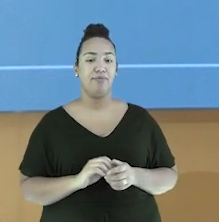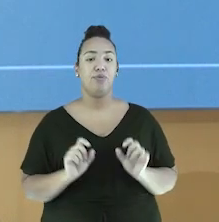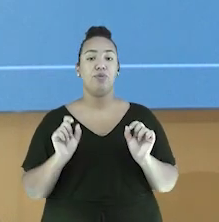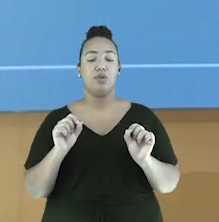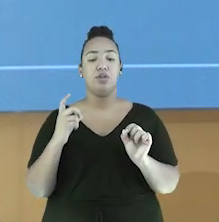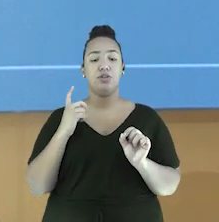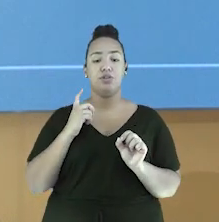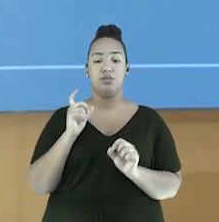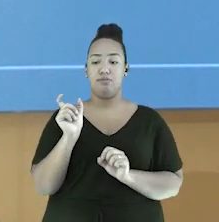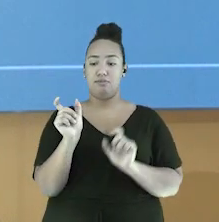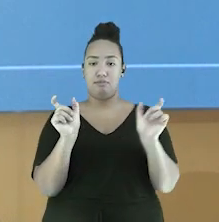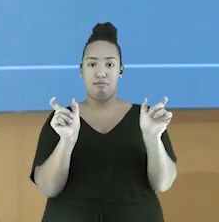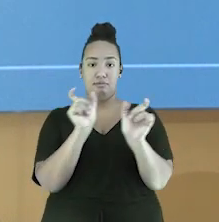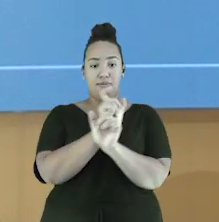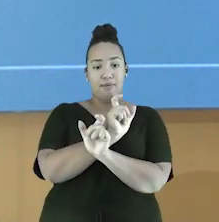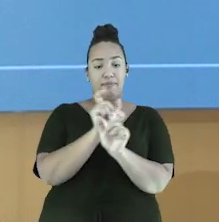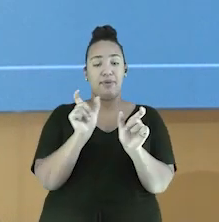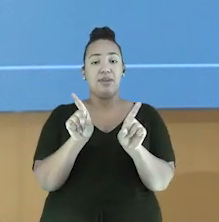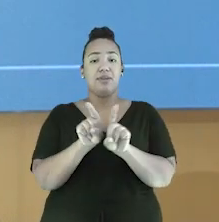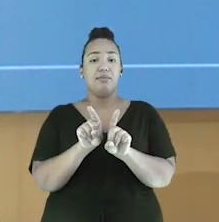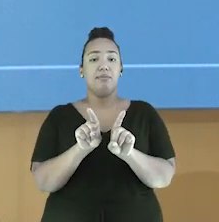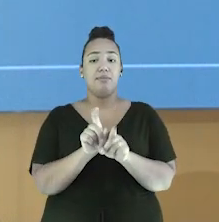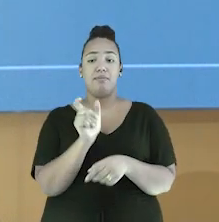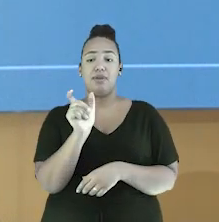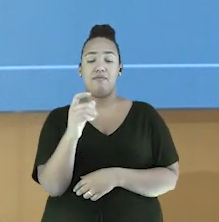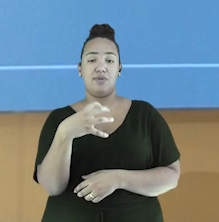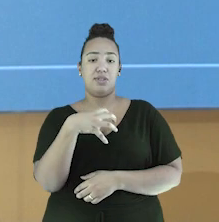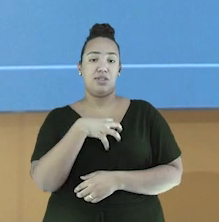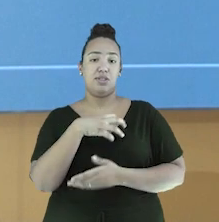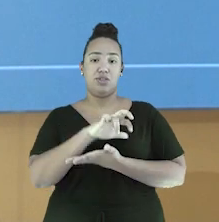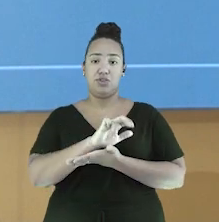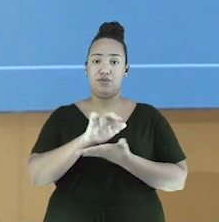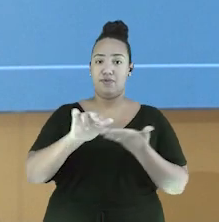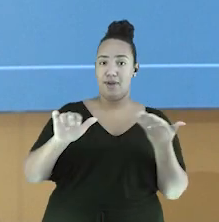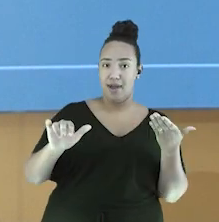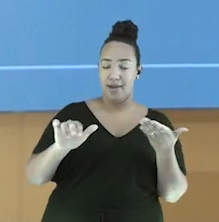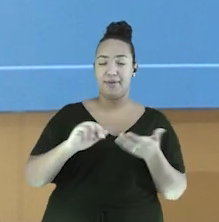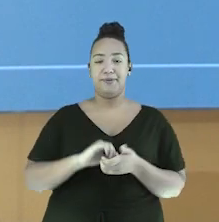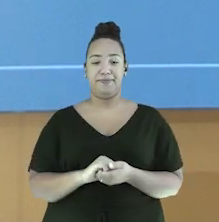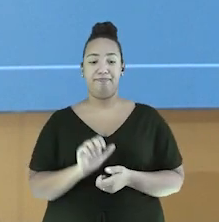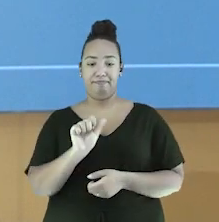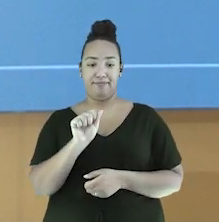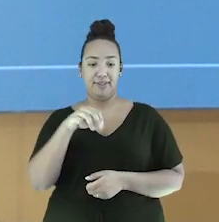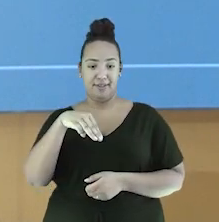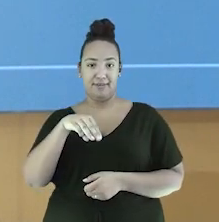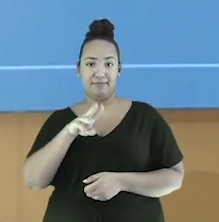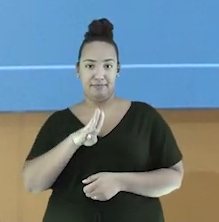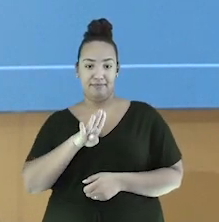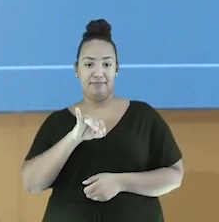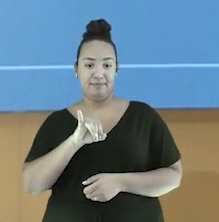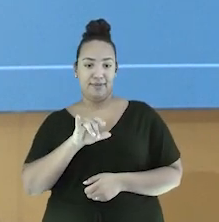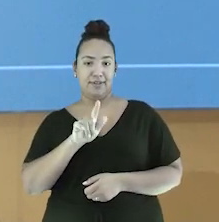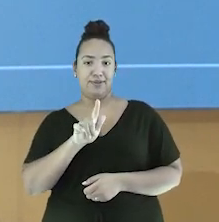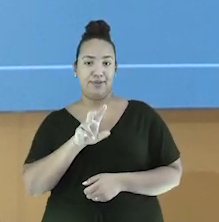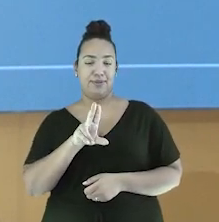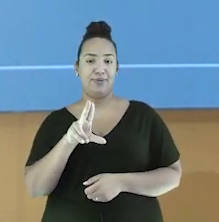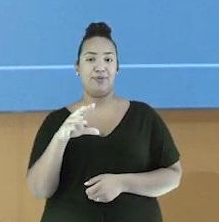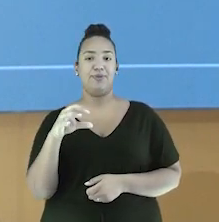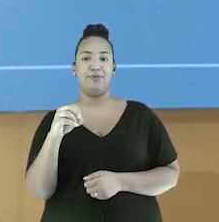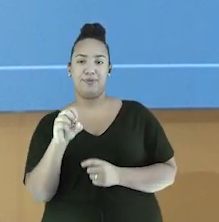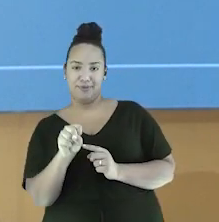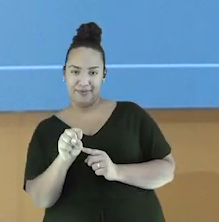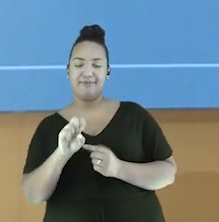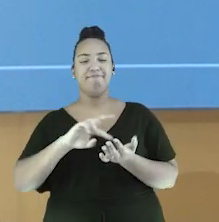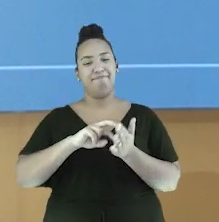ambíguos. Ambíguo é o famoso duplo sentido, que diz uma coisa querendo dizer outra. Eles eram